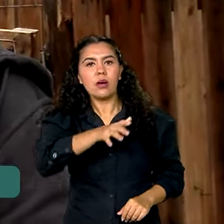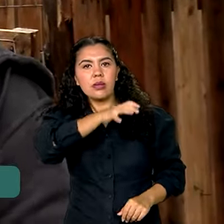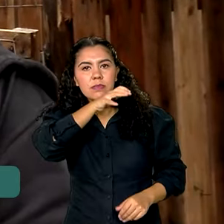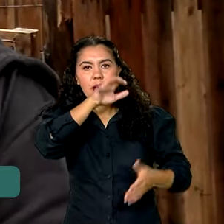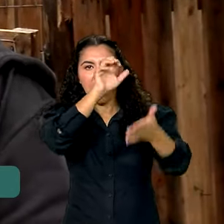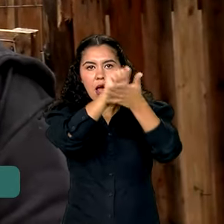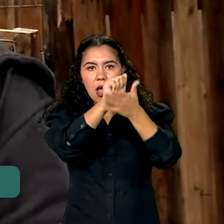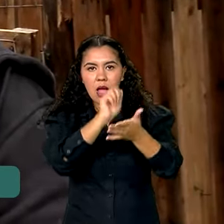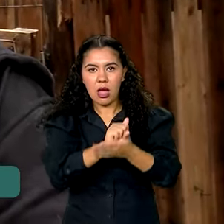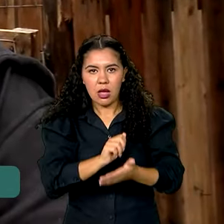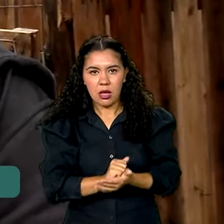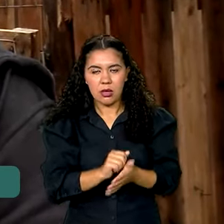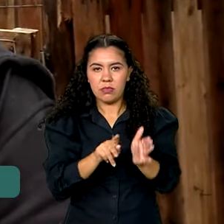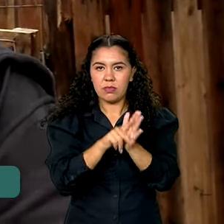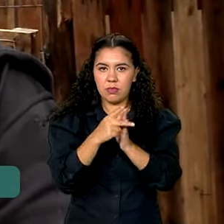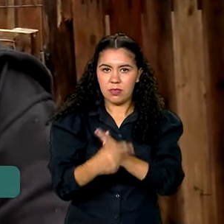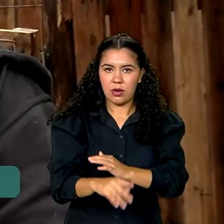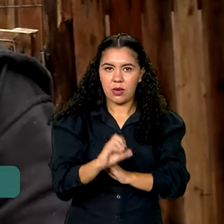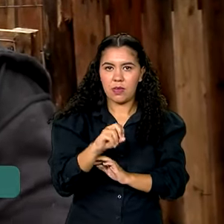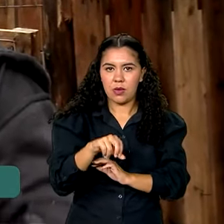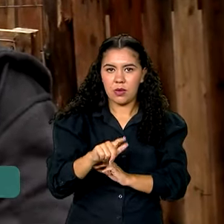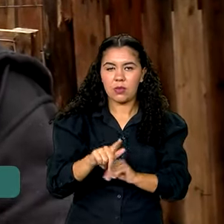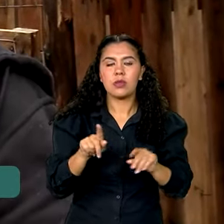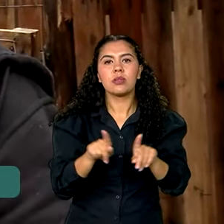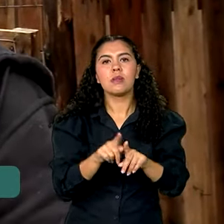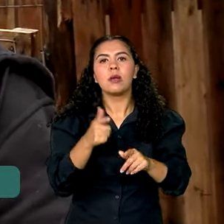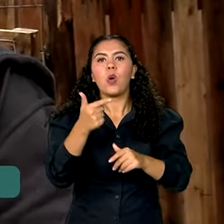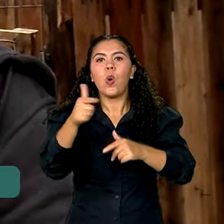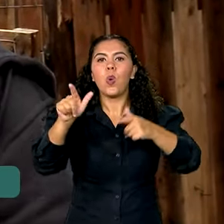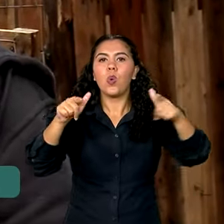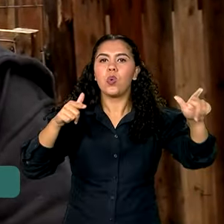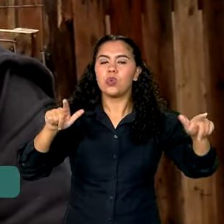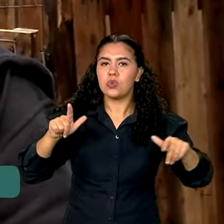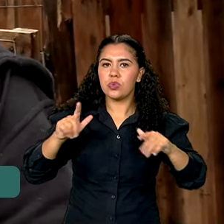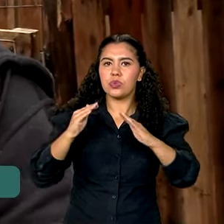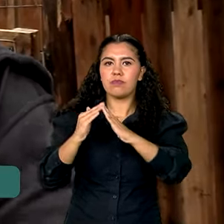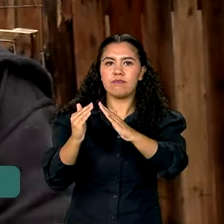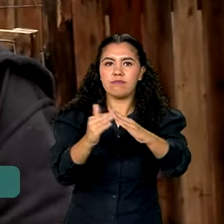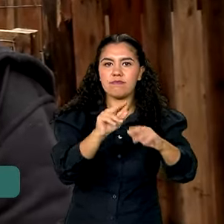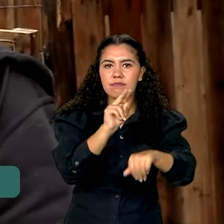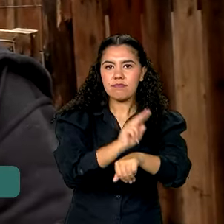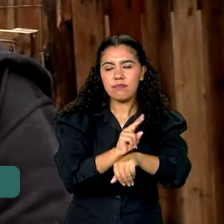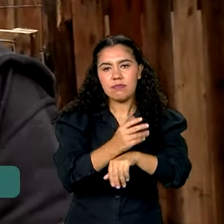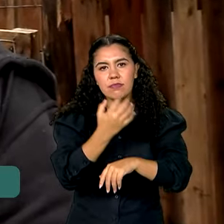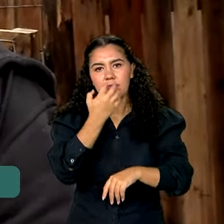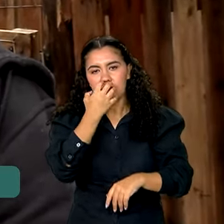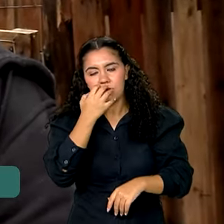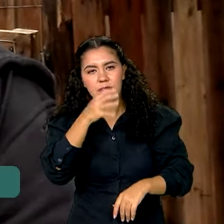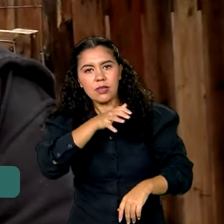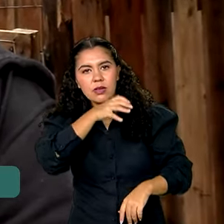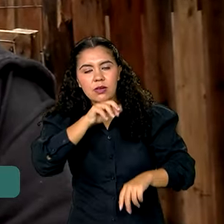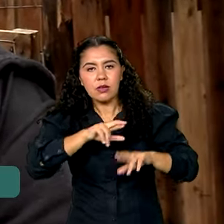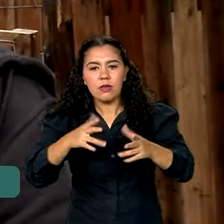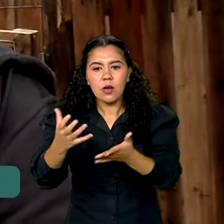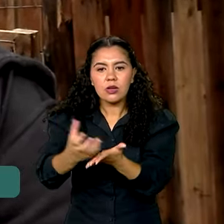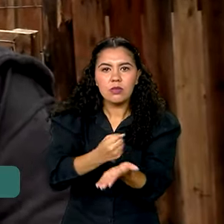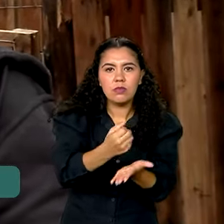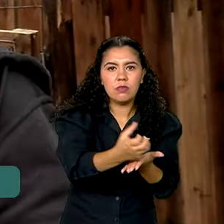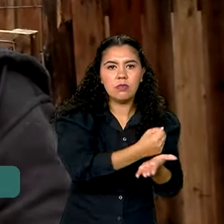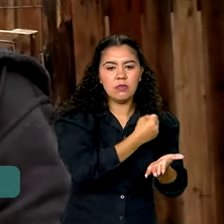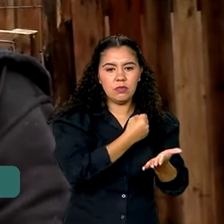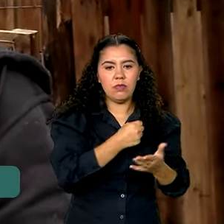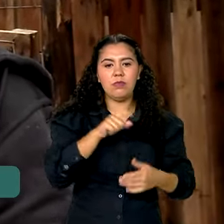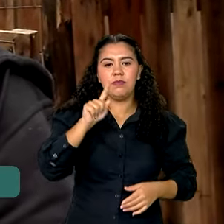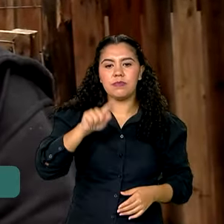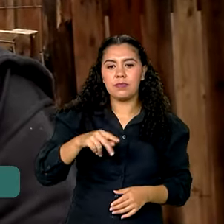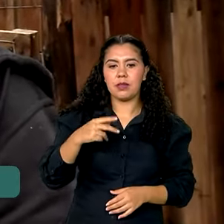não só da ONG, obviamente, mas de outras ONGs e abrigos e pessoas que resgataram esses animaizinhos, que é